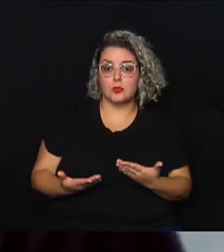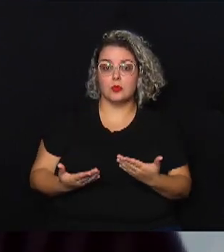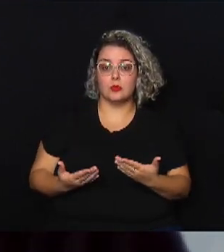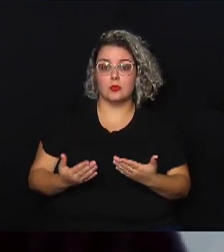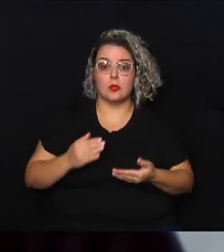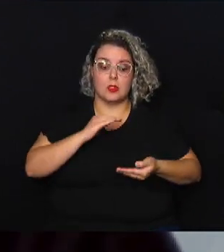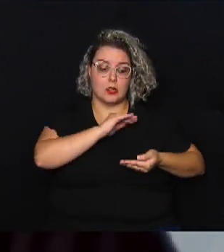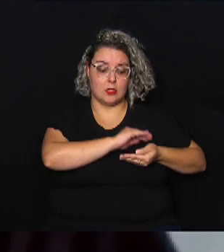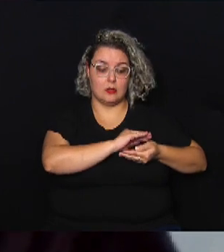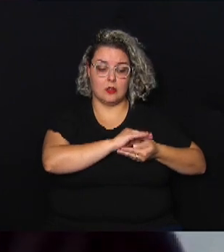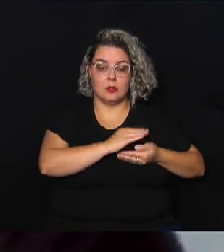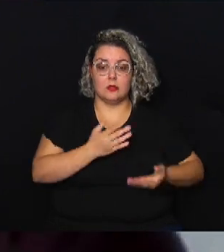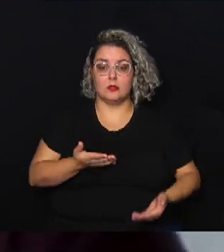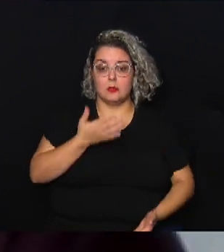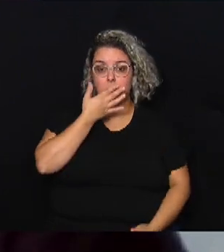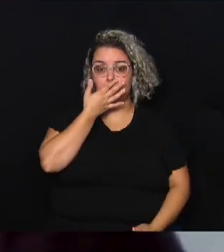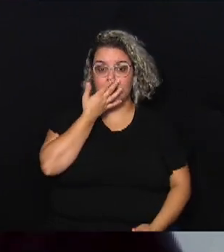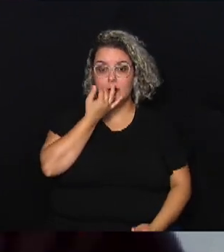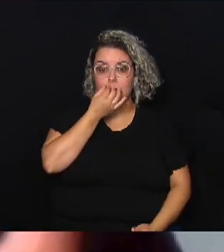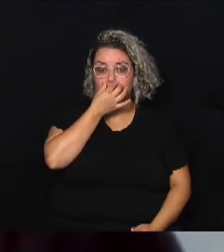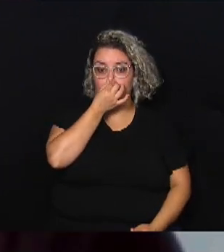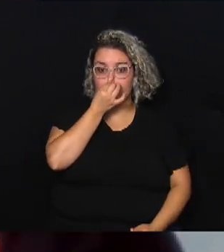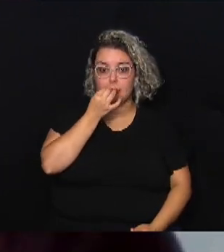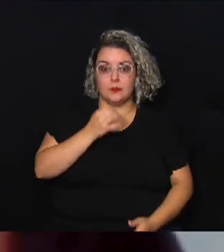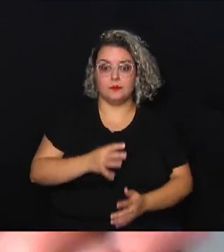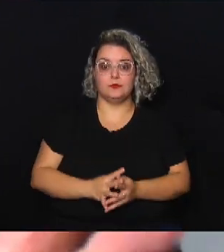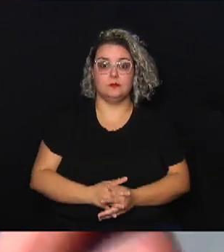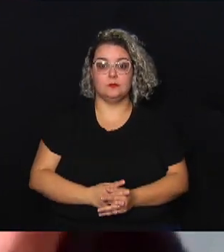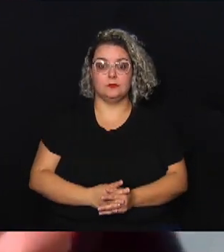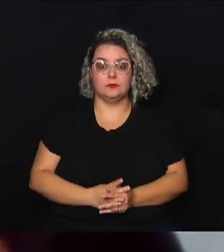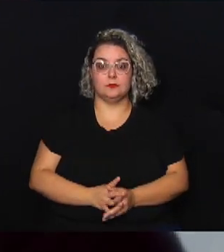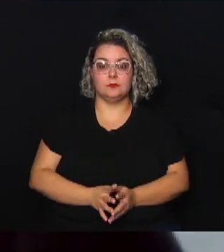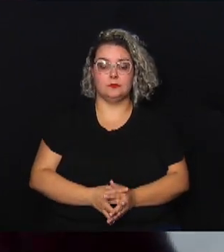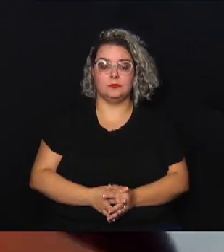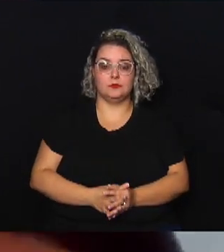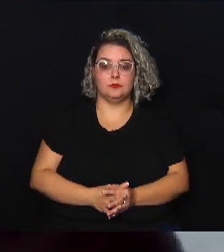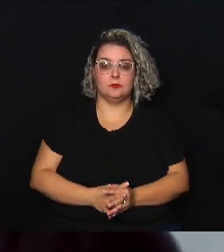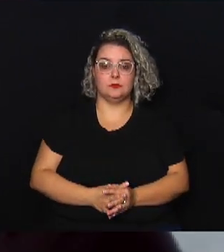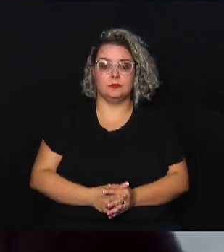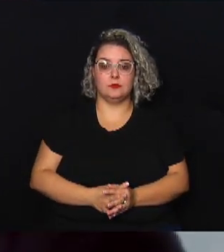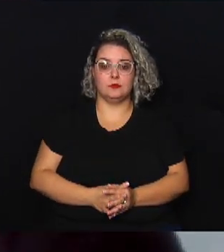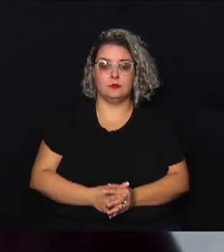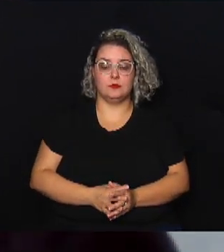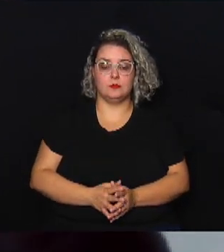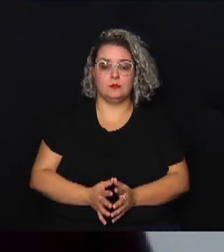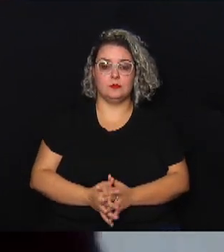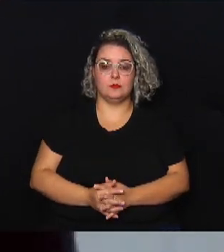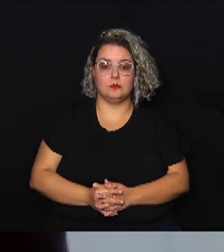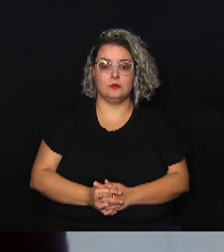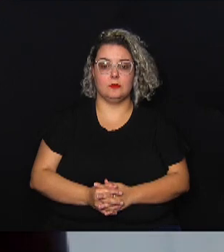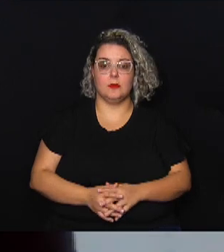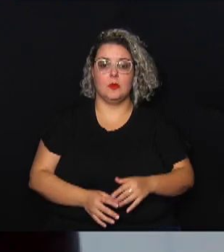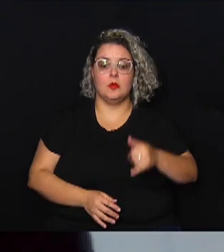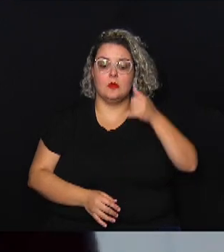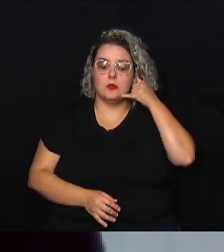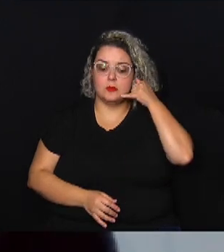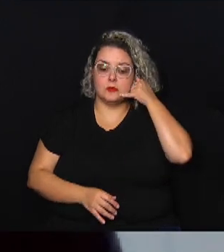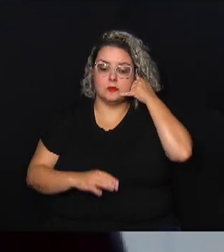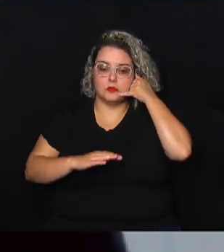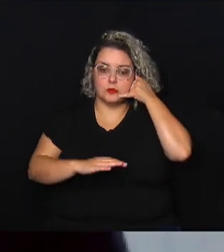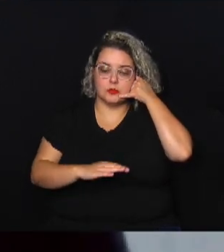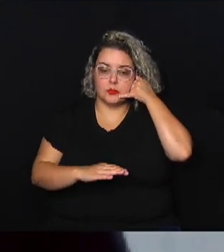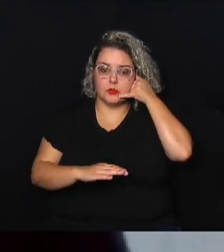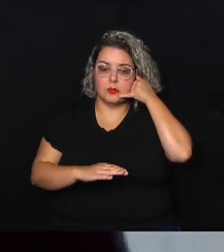Civil então você estaria falando de um aparelho Full Duplex que é um telefone que você fala e escuta com o Ralf Duplex que é um